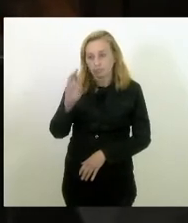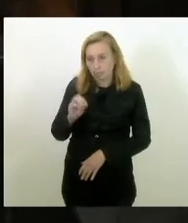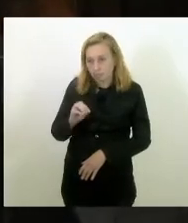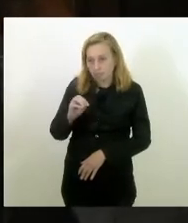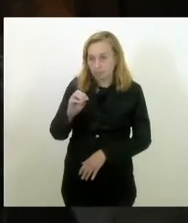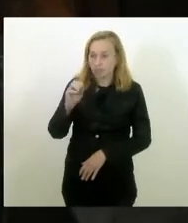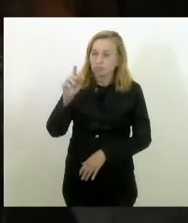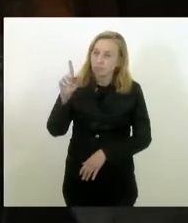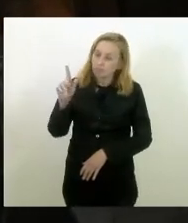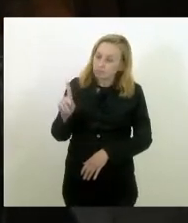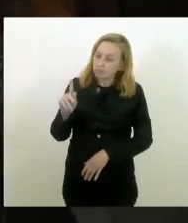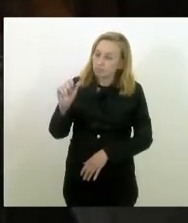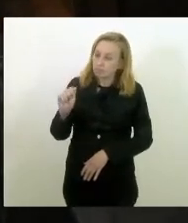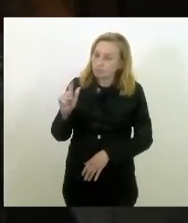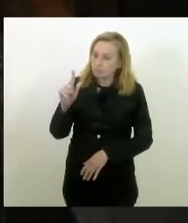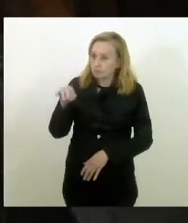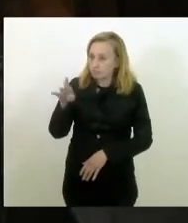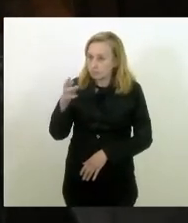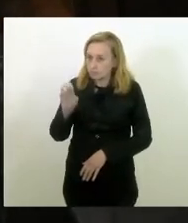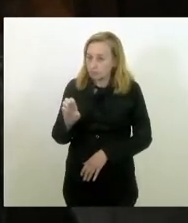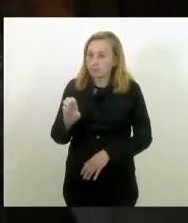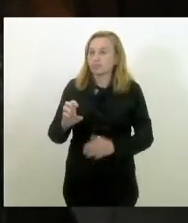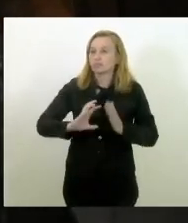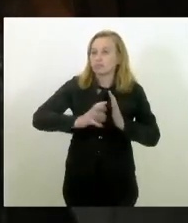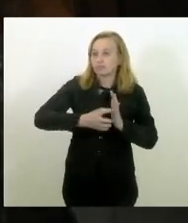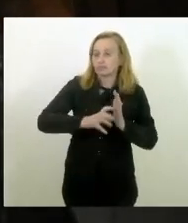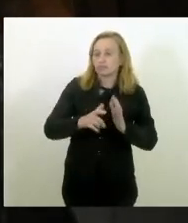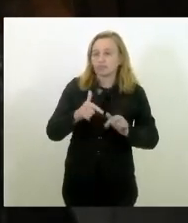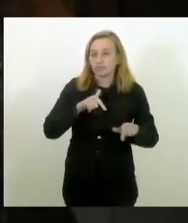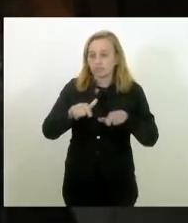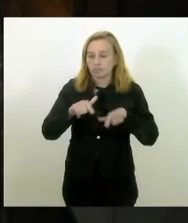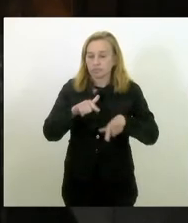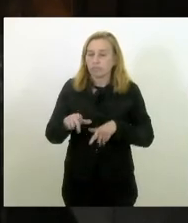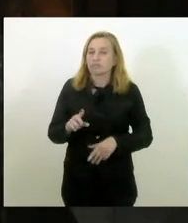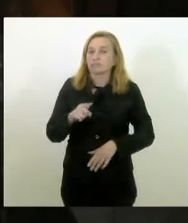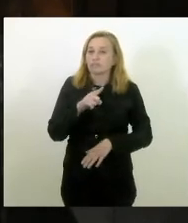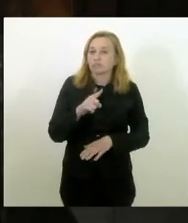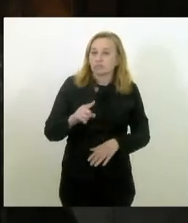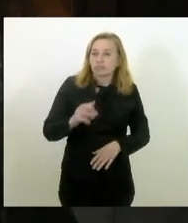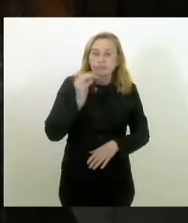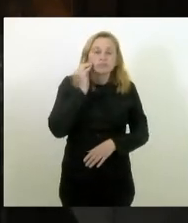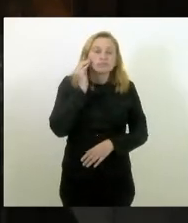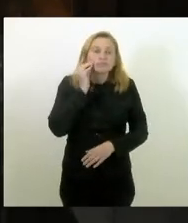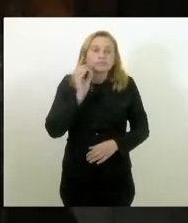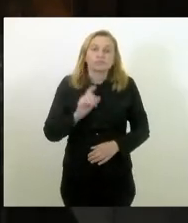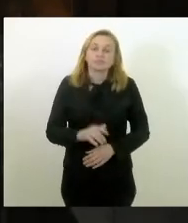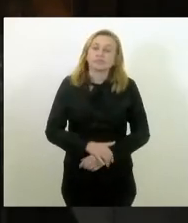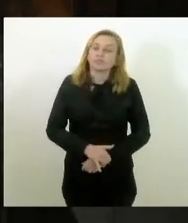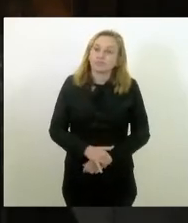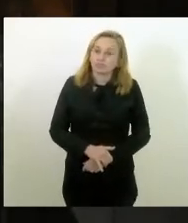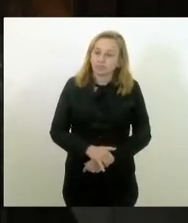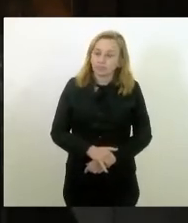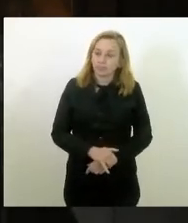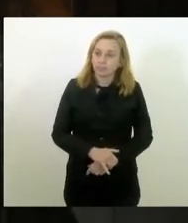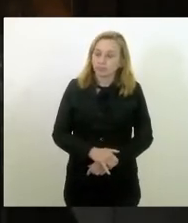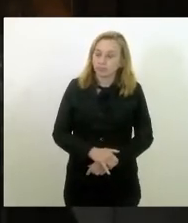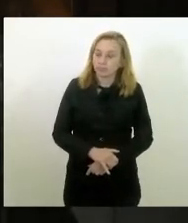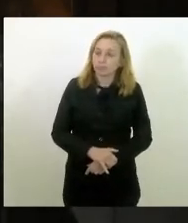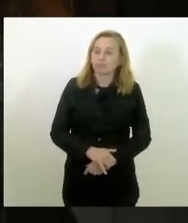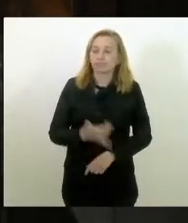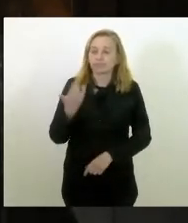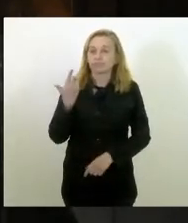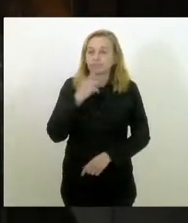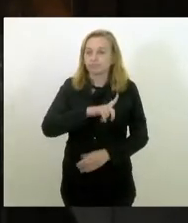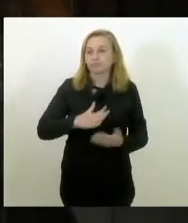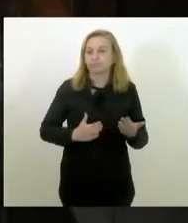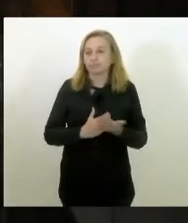Partido dos Trabalhadores, que naquela oportunidade exercia o mandato, conseguimos